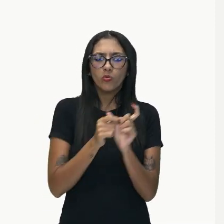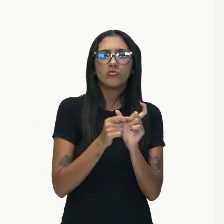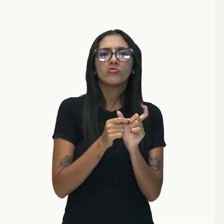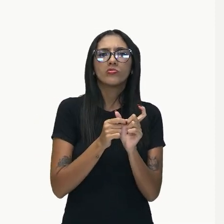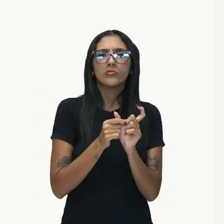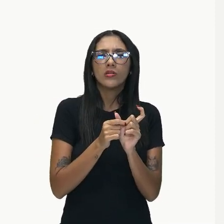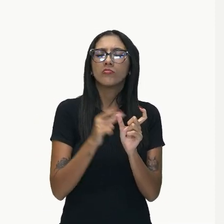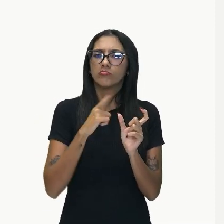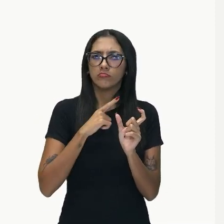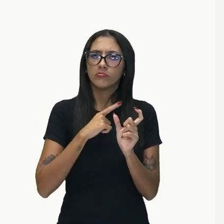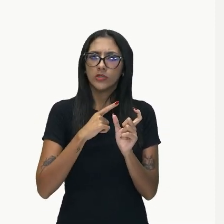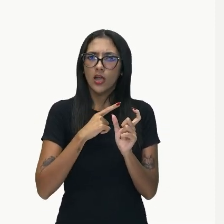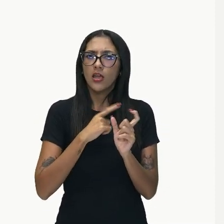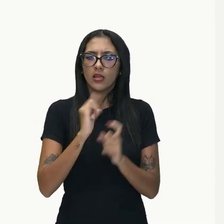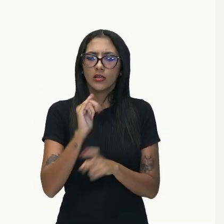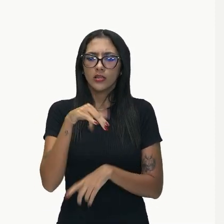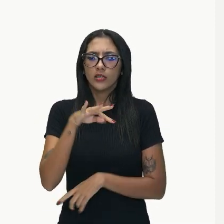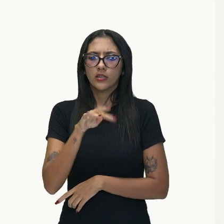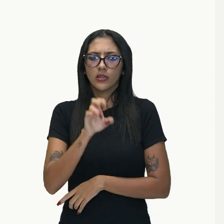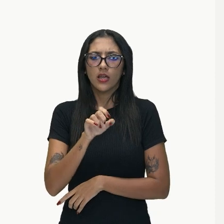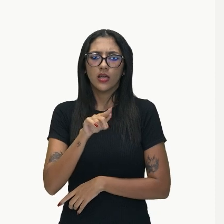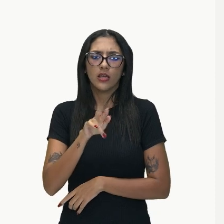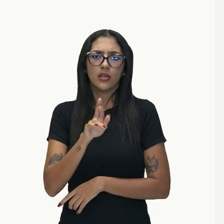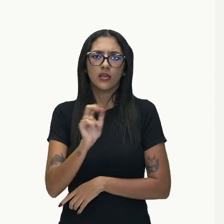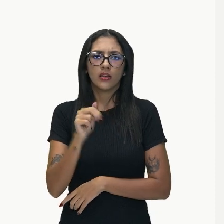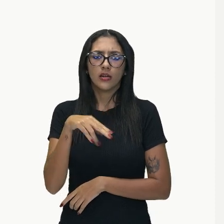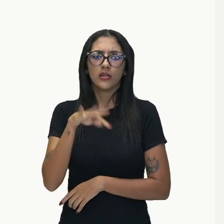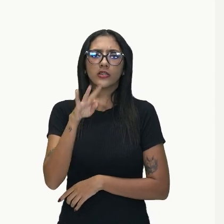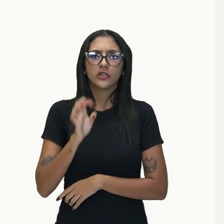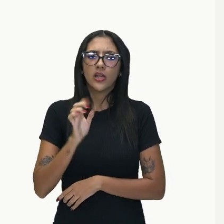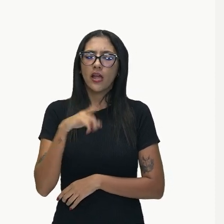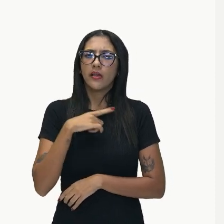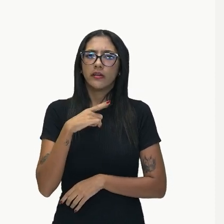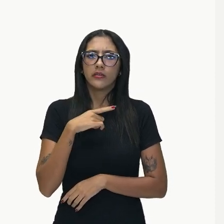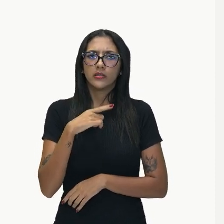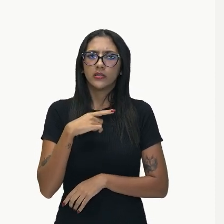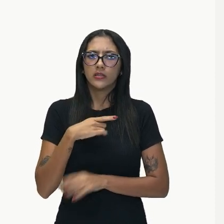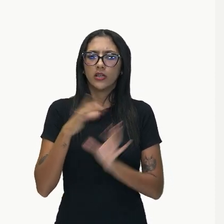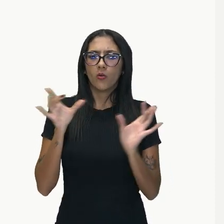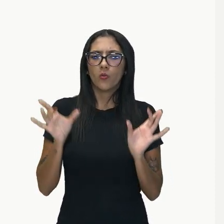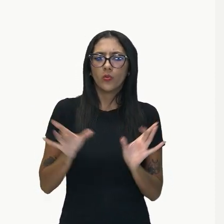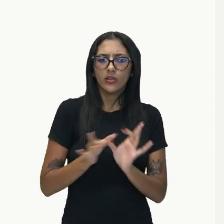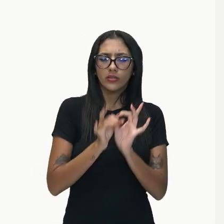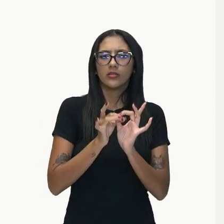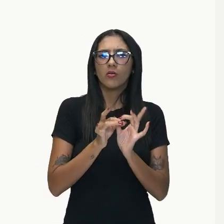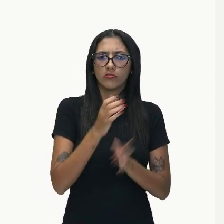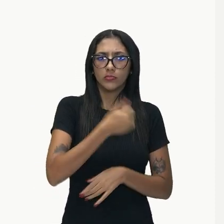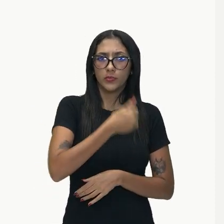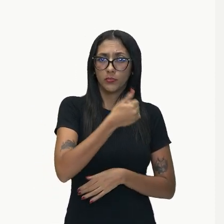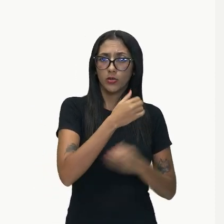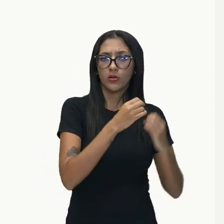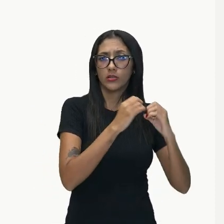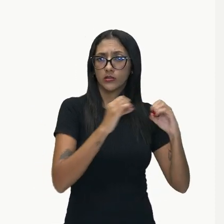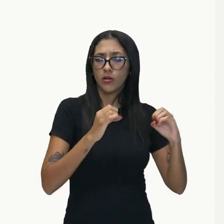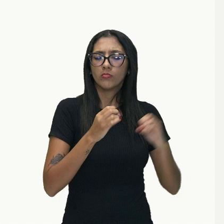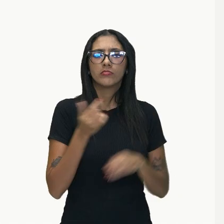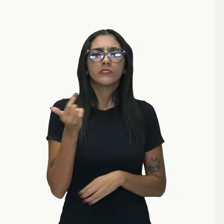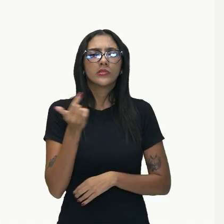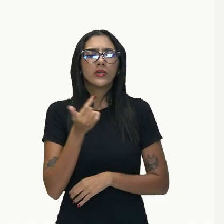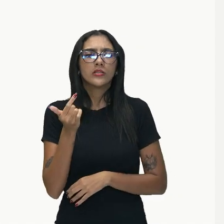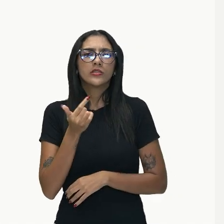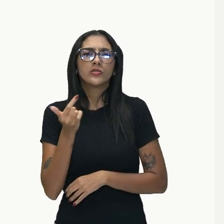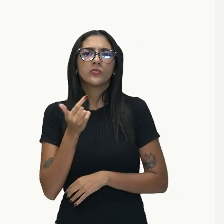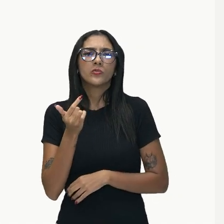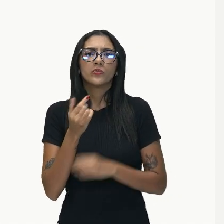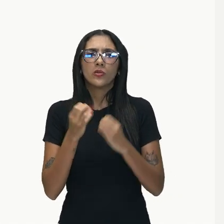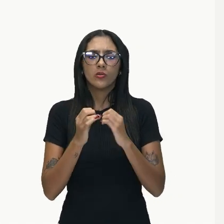nesse enunciado, ok? É ela que faz a conexão entre as duas orações, ok? E conecta, a